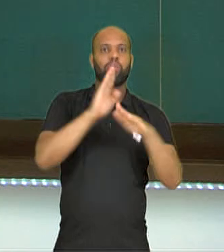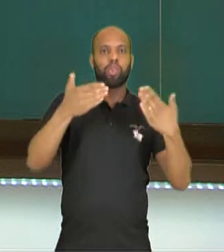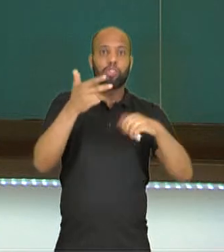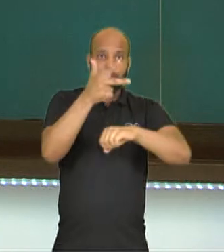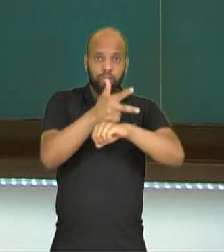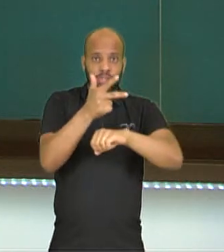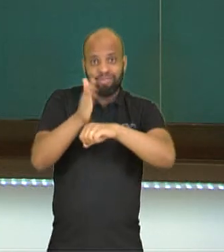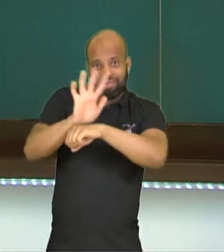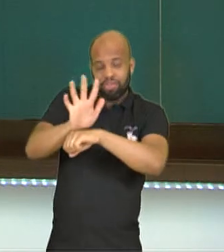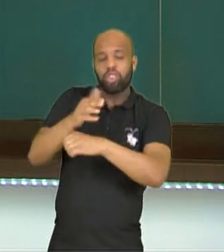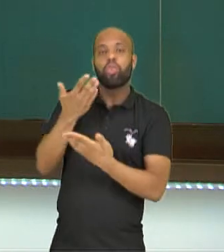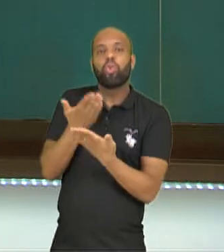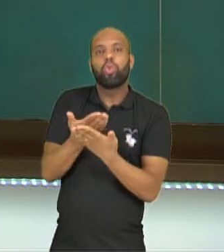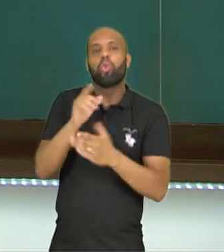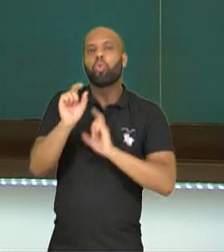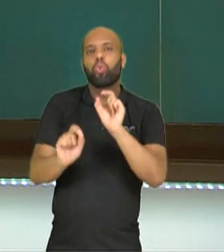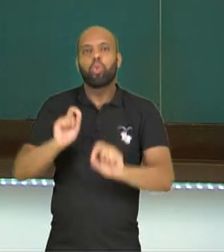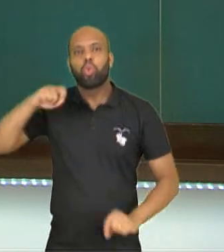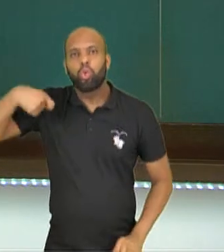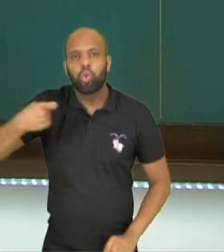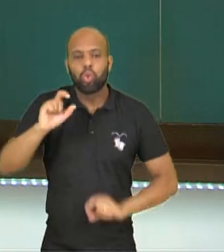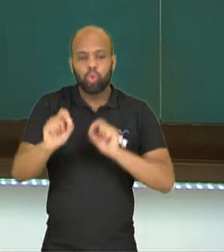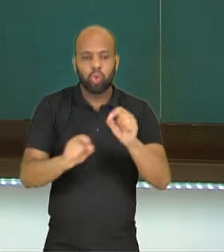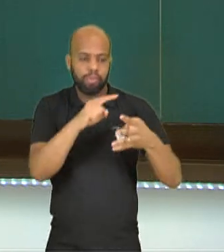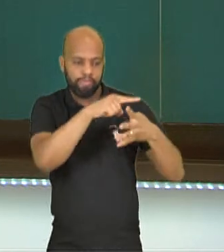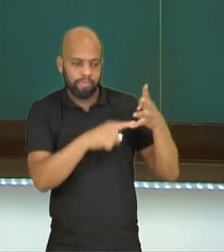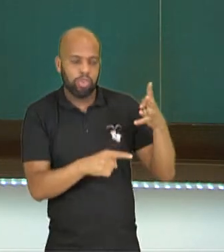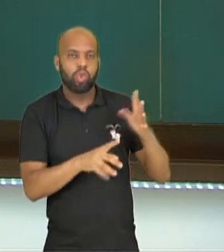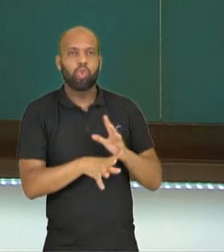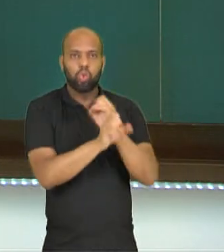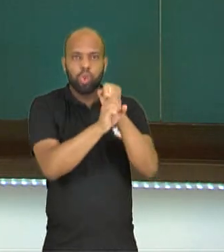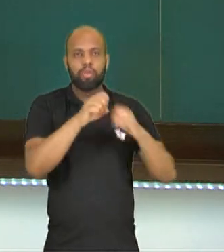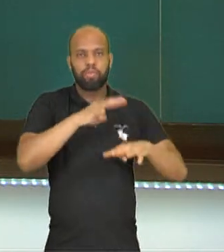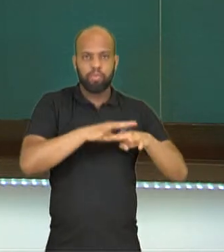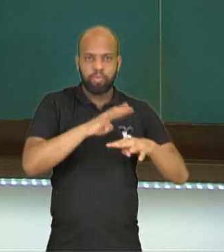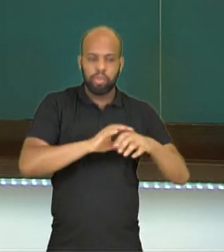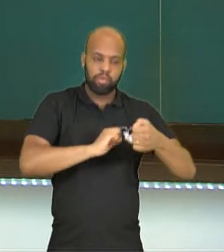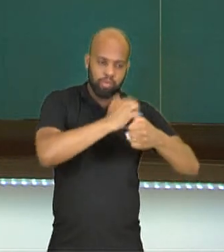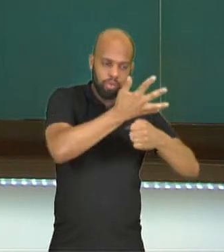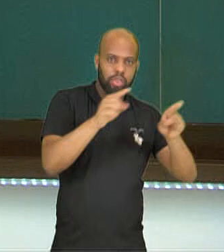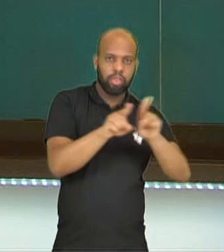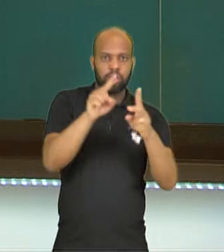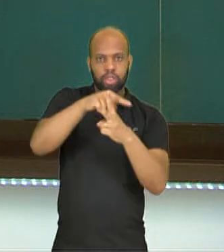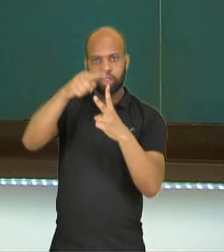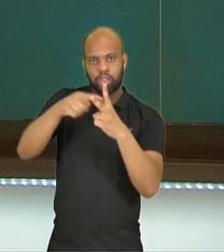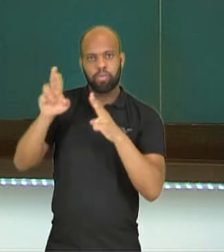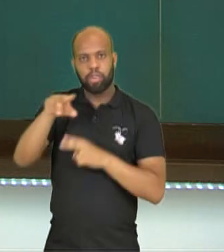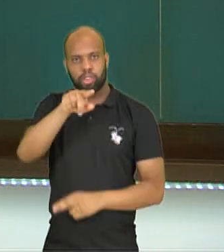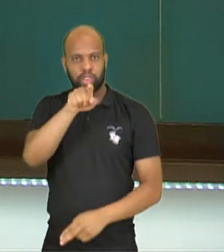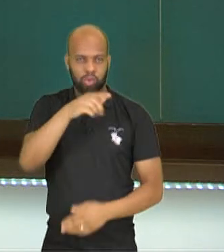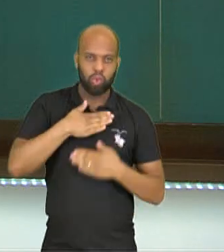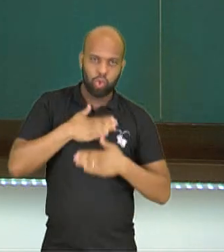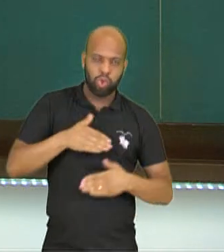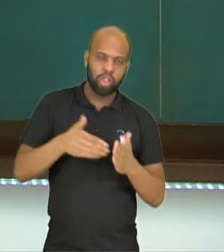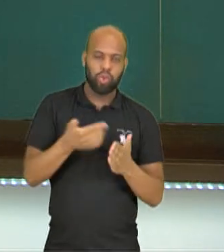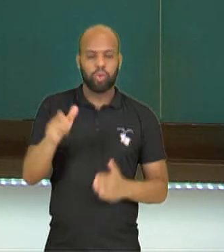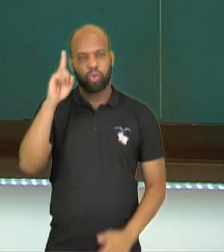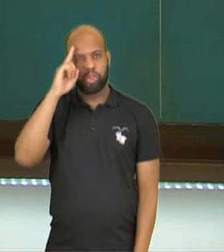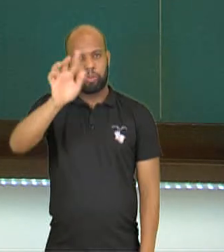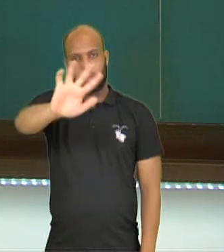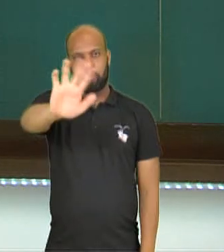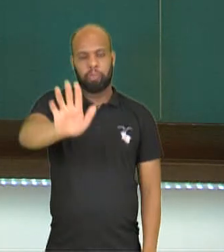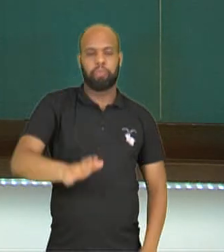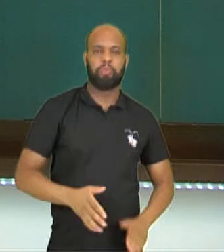nesse vídeo nós falamos sobre operações básicas da matemática, incluindo a potência e raiz. Espero que vocês tenham gostado. Até breve!